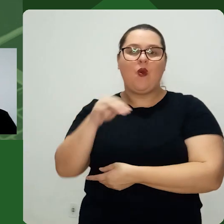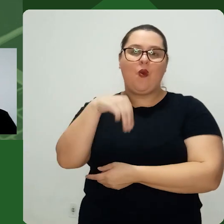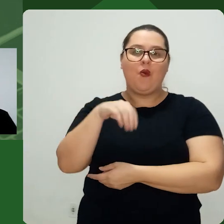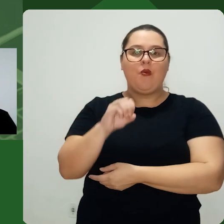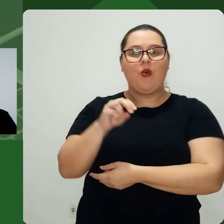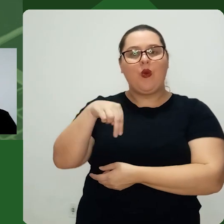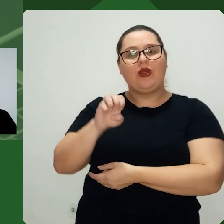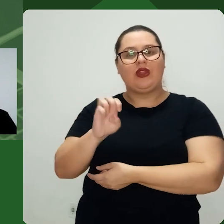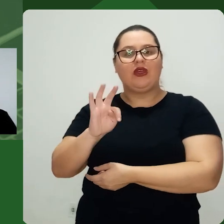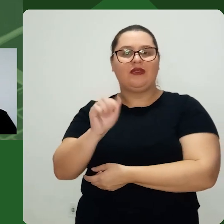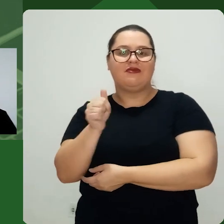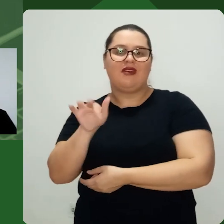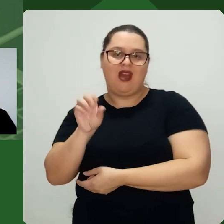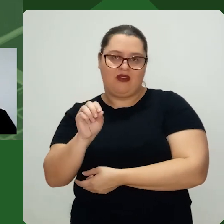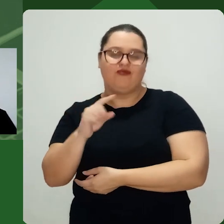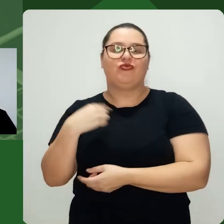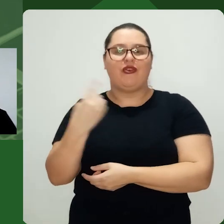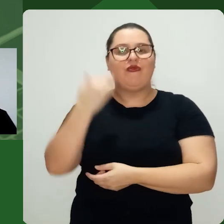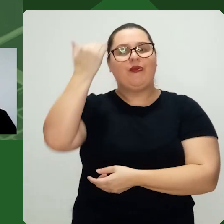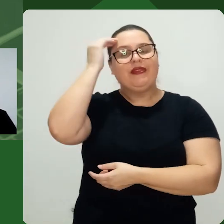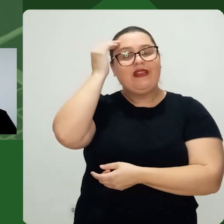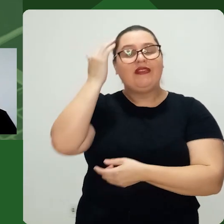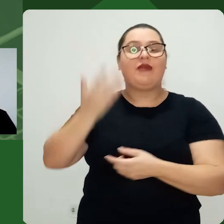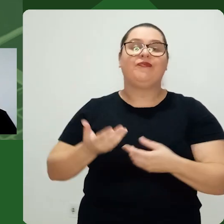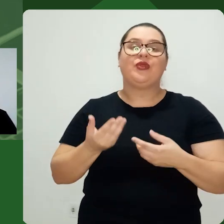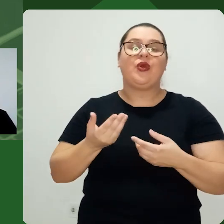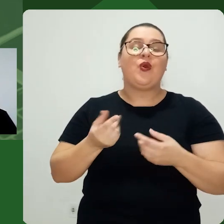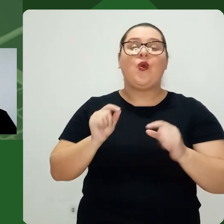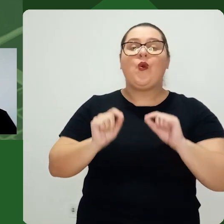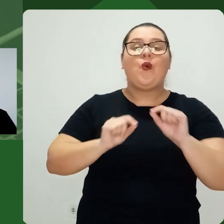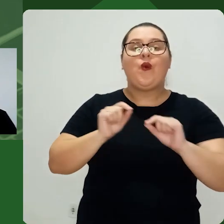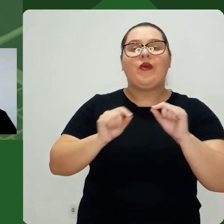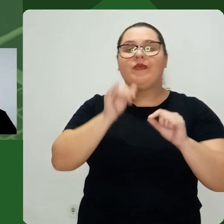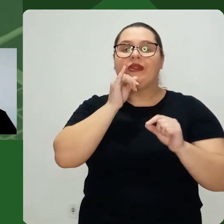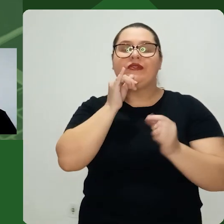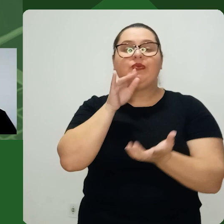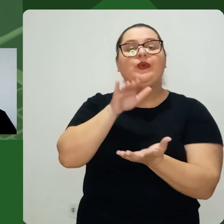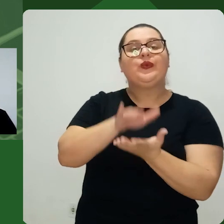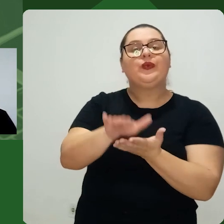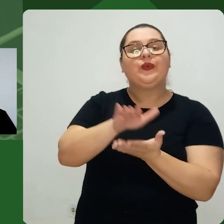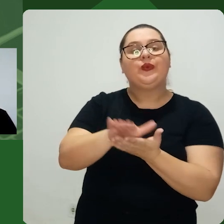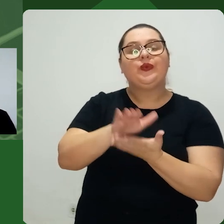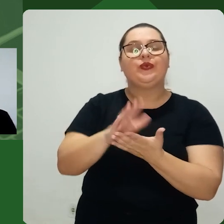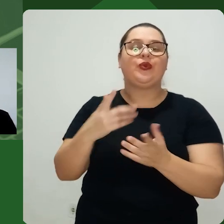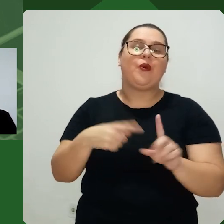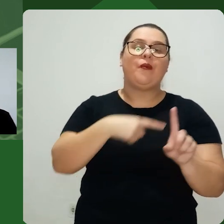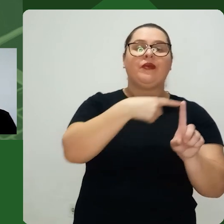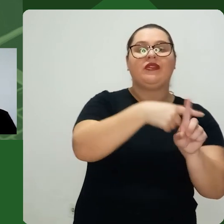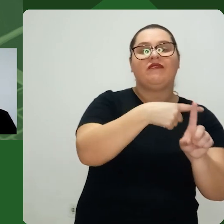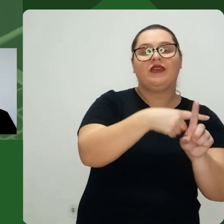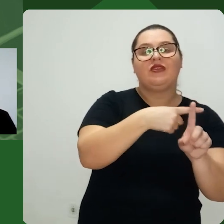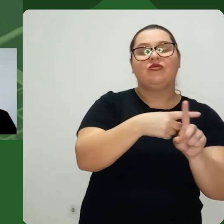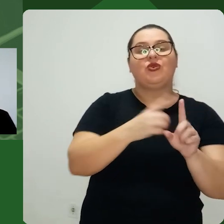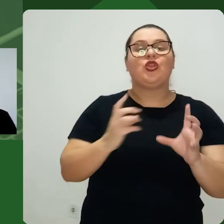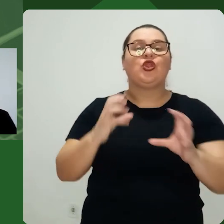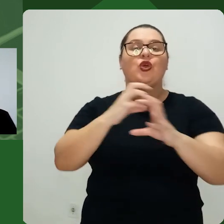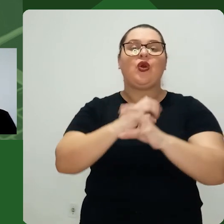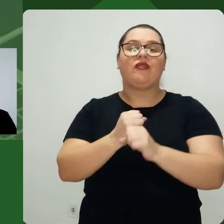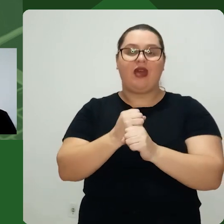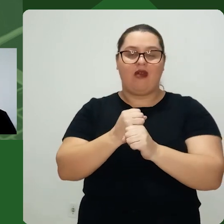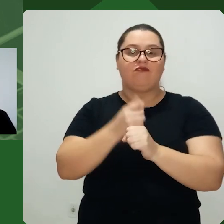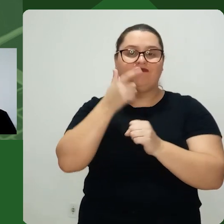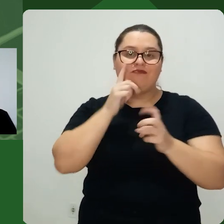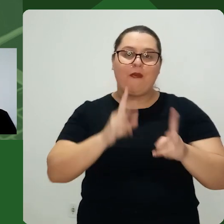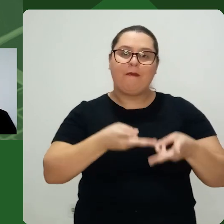Um pouquinho disso Né? Eu tenho ali, ah, qual que é o meu Tenho o custo e o benefício e o custo total